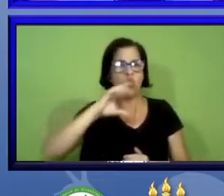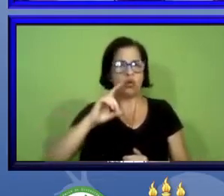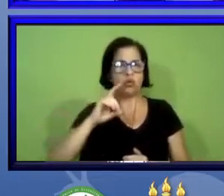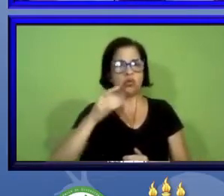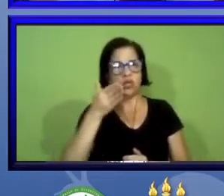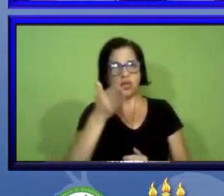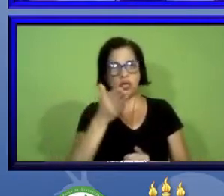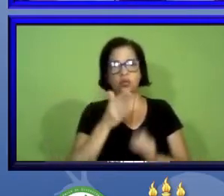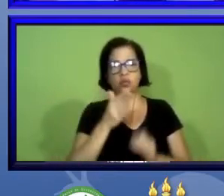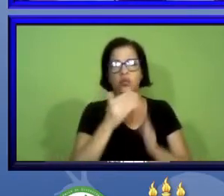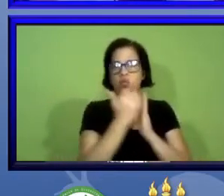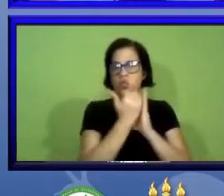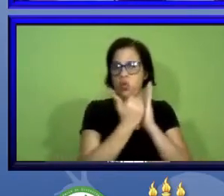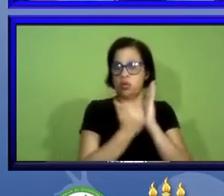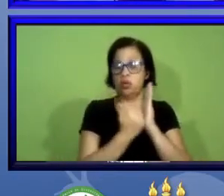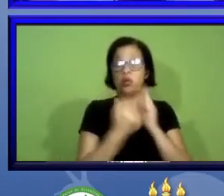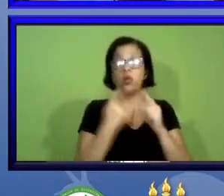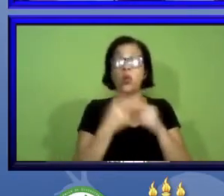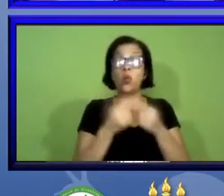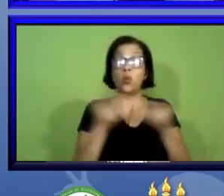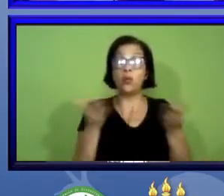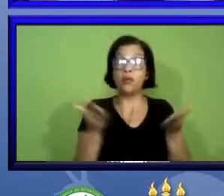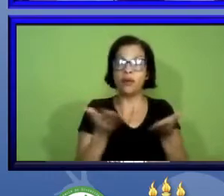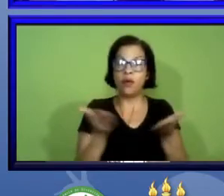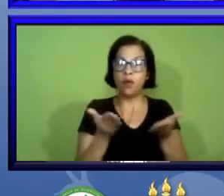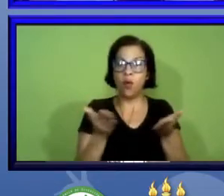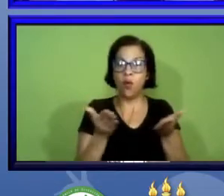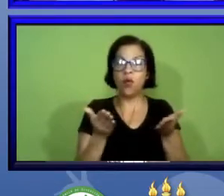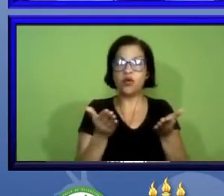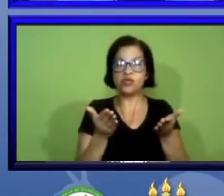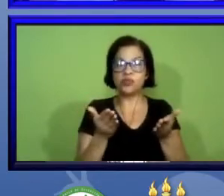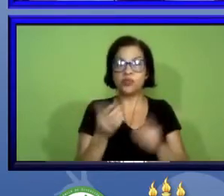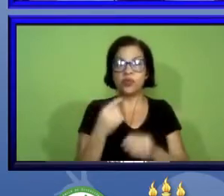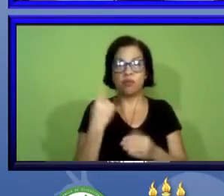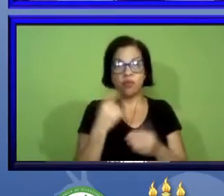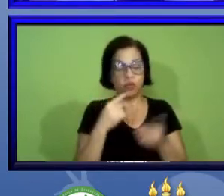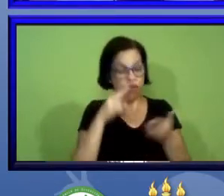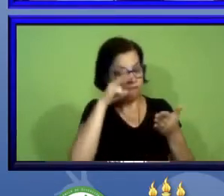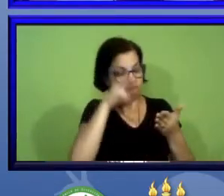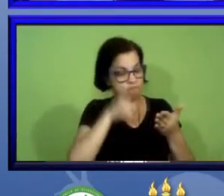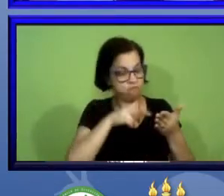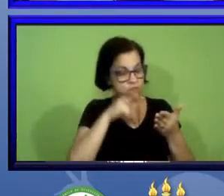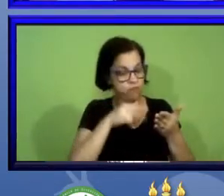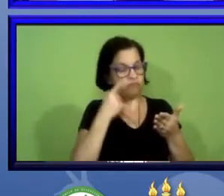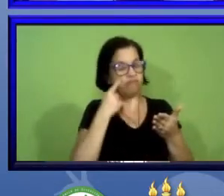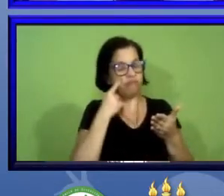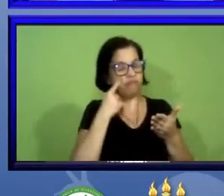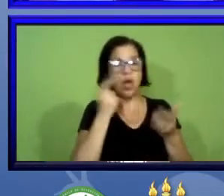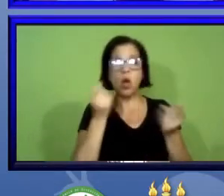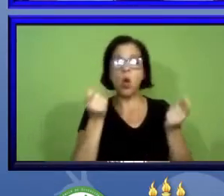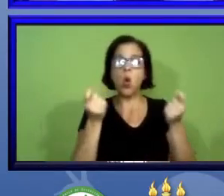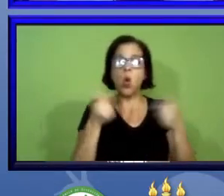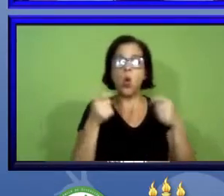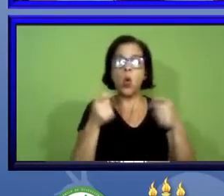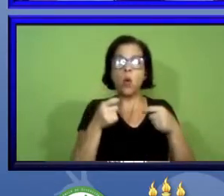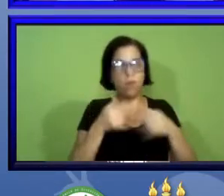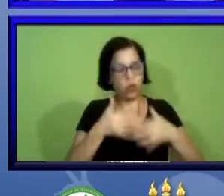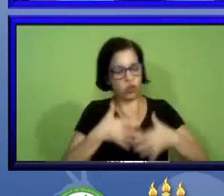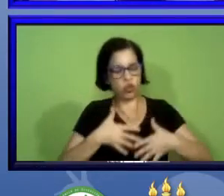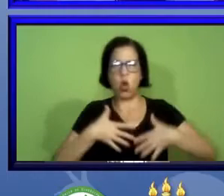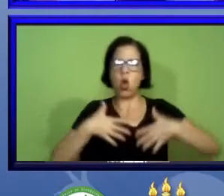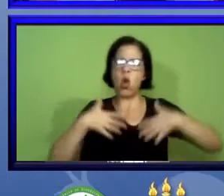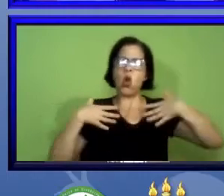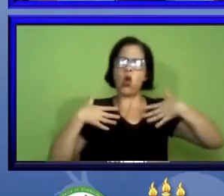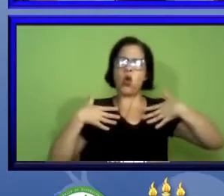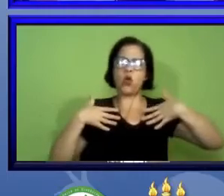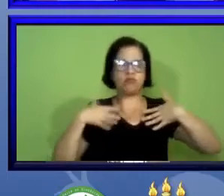catálogo porque hoje nós ao entrar no catálogo eu posso ter o orgulho de ver lá